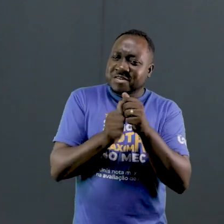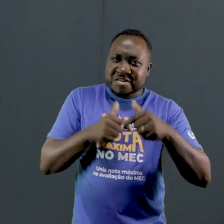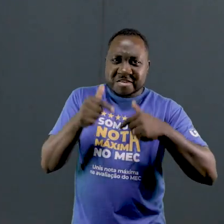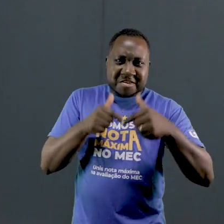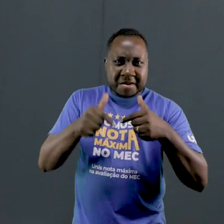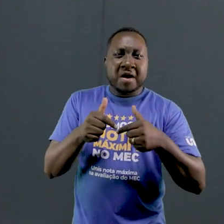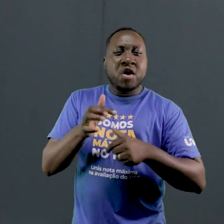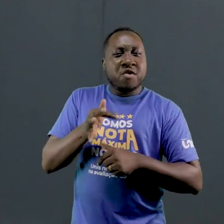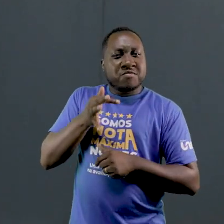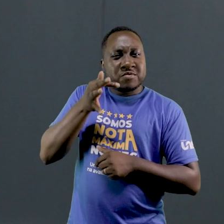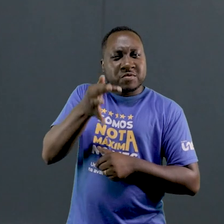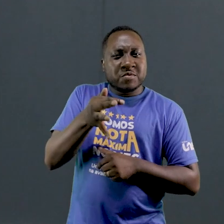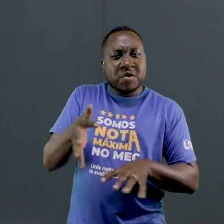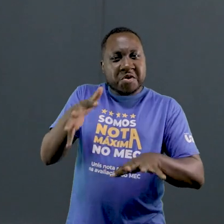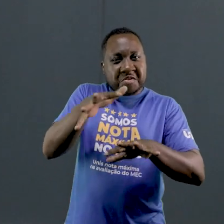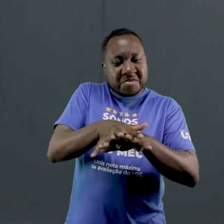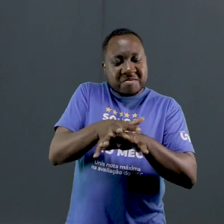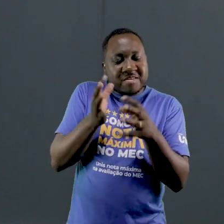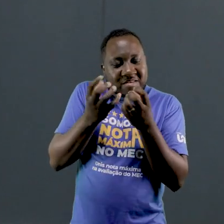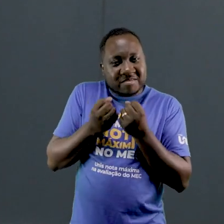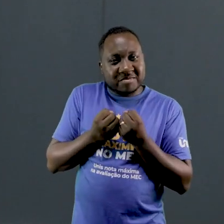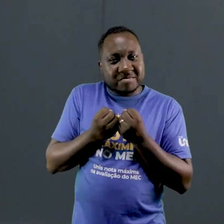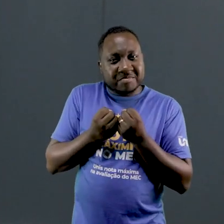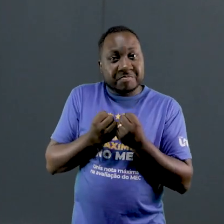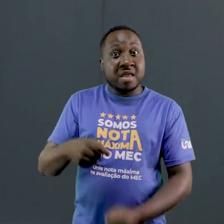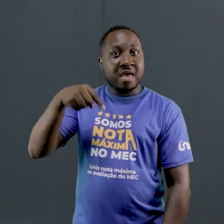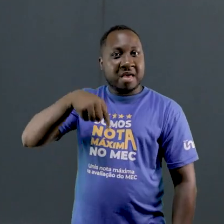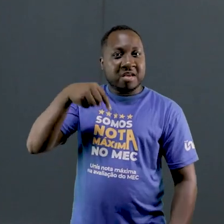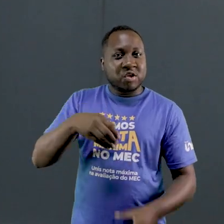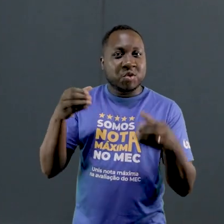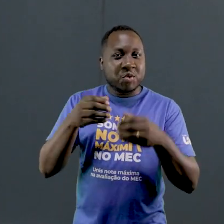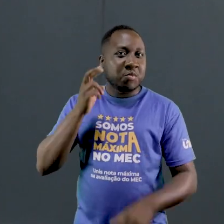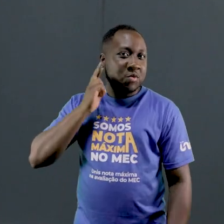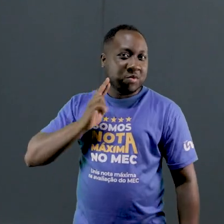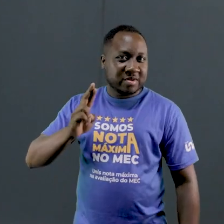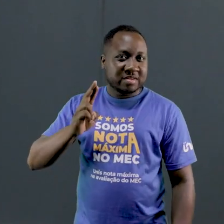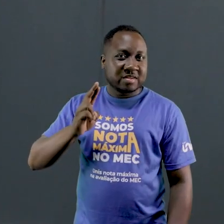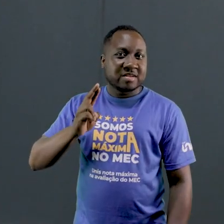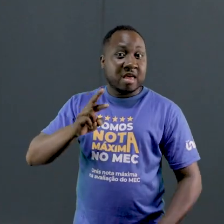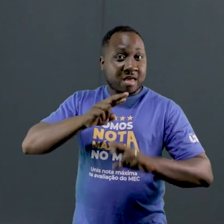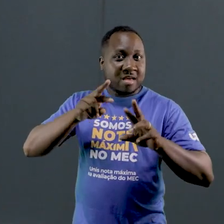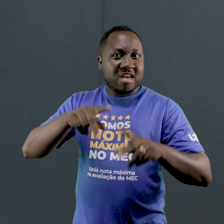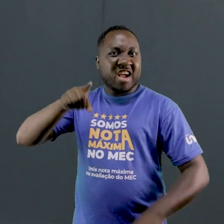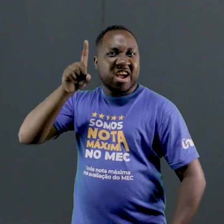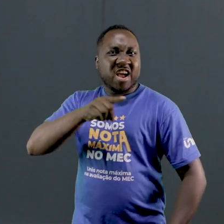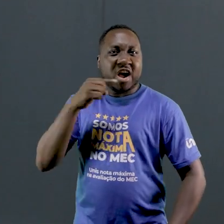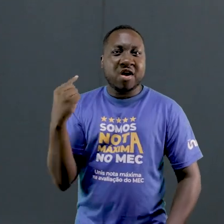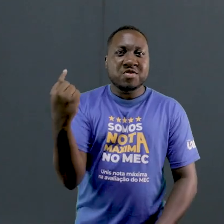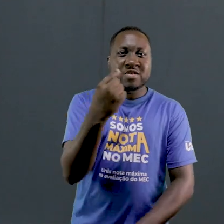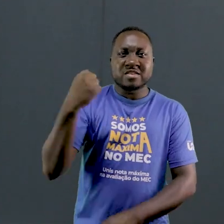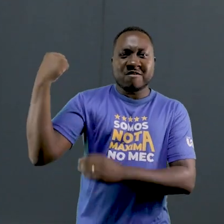Junte-se a nós nessa jornada rumo a futuro mais inclusivo e apolhedor. Aqui no Grupo Unes, a